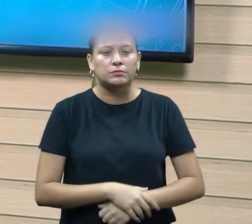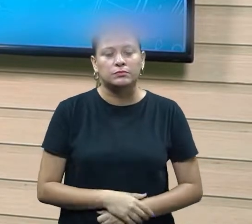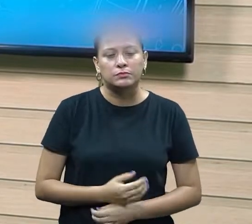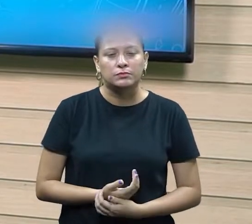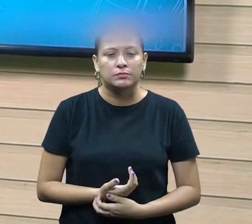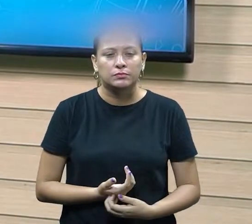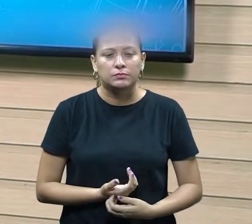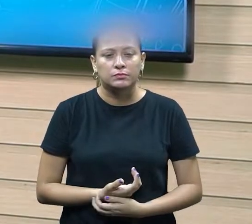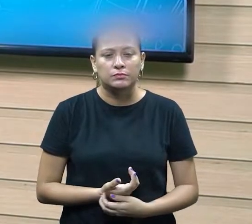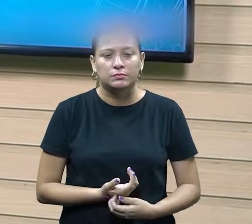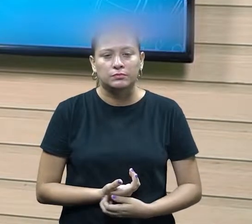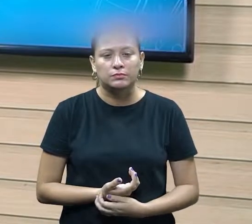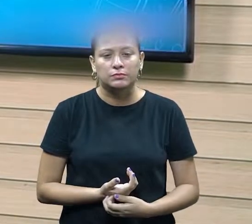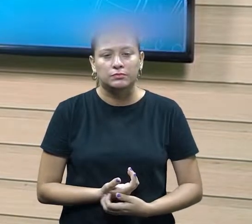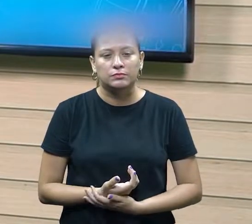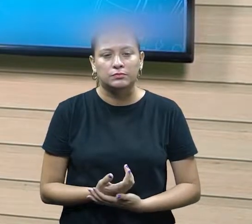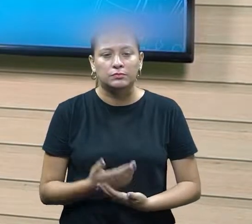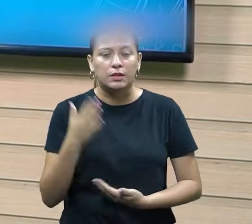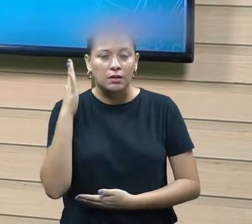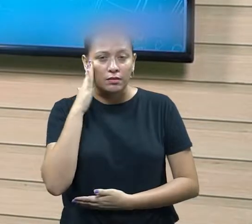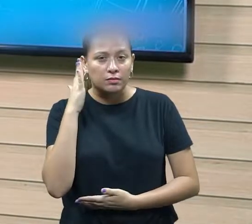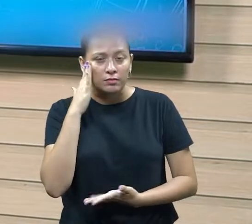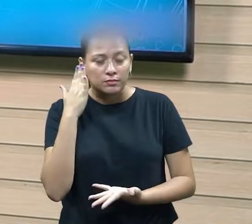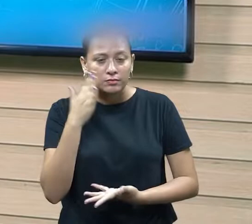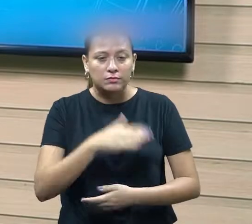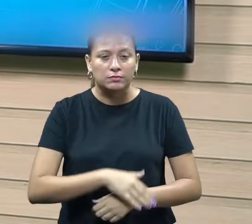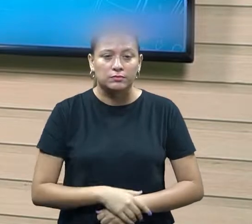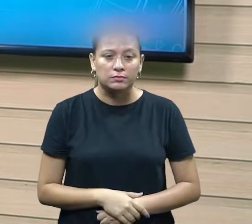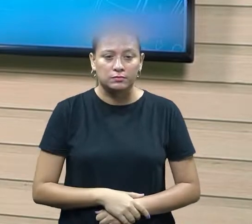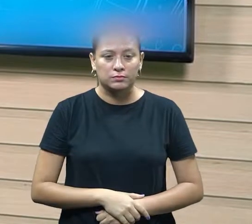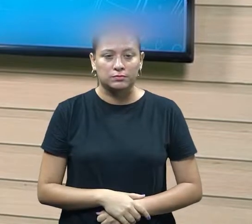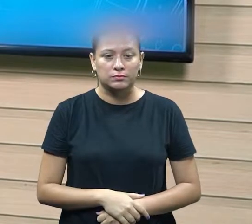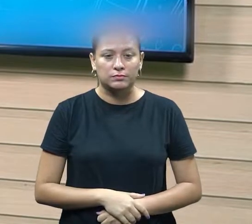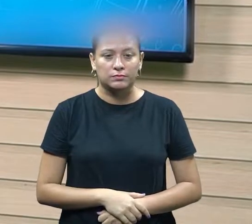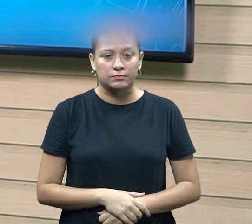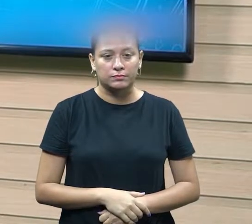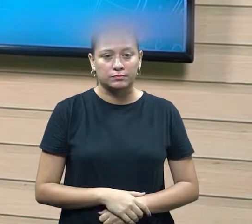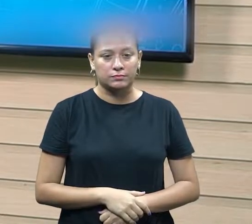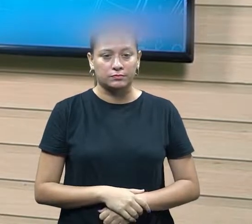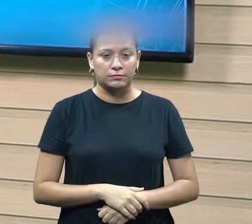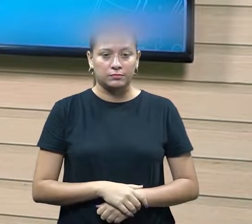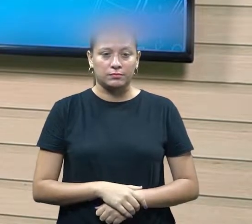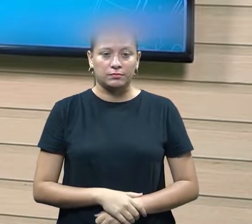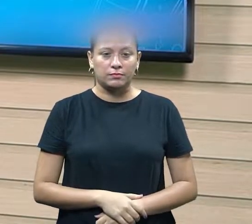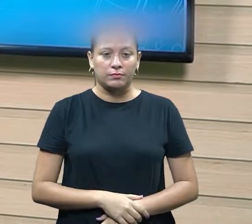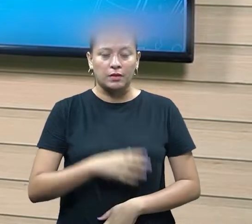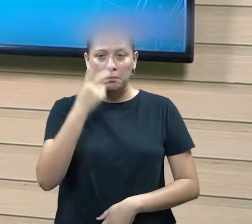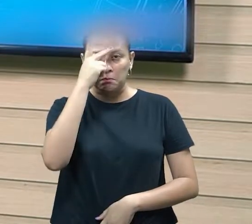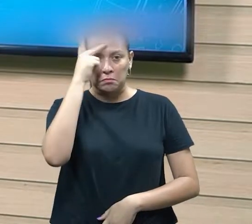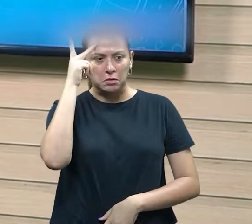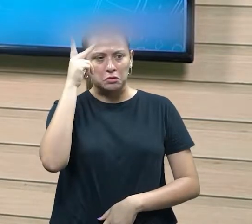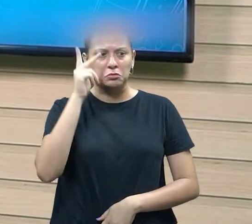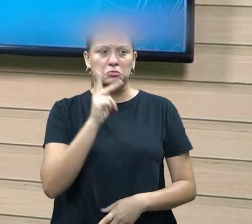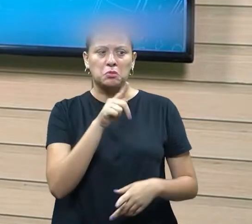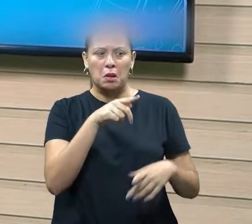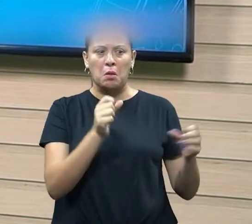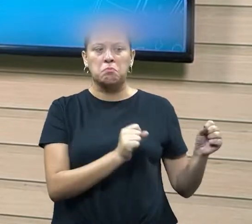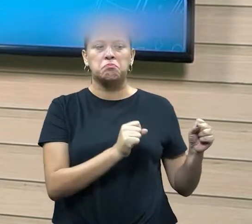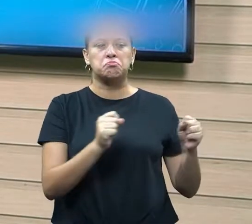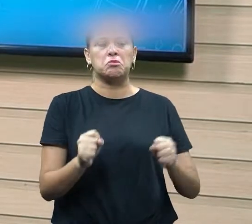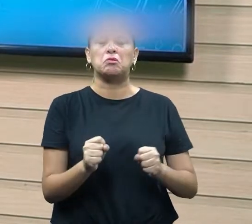também está direcionada para ele e aí a gente consegue observar como a pessoa a gente chama a local uma pessoa de poderosa